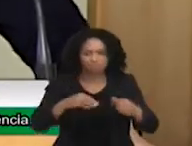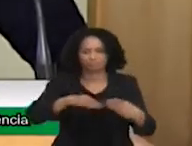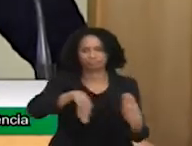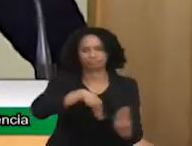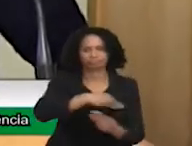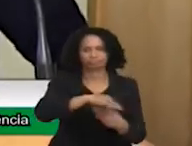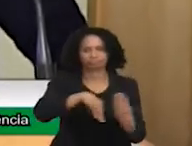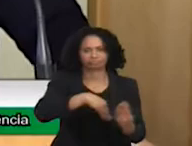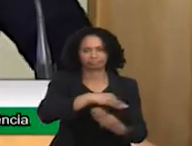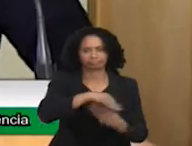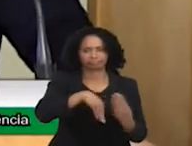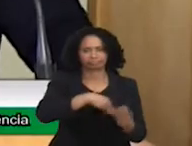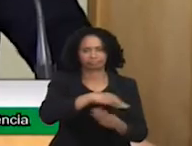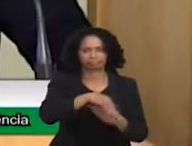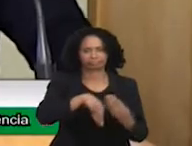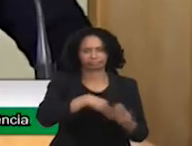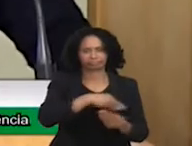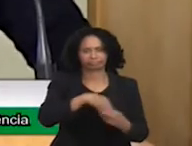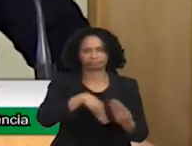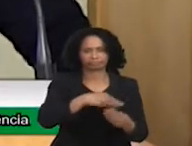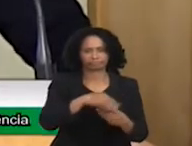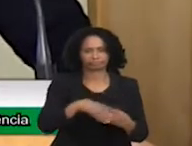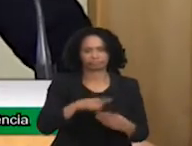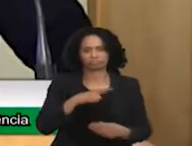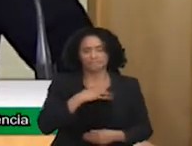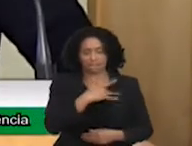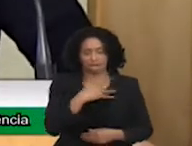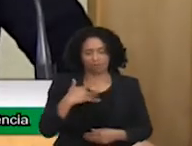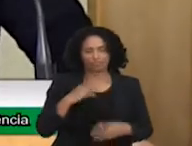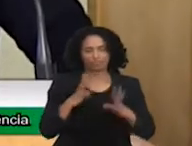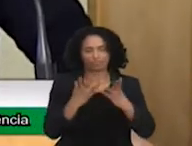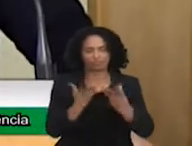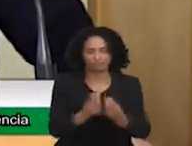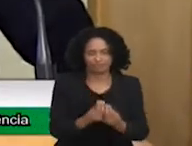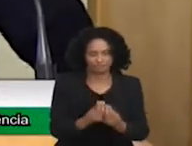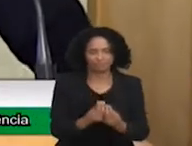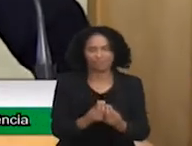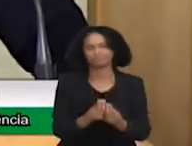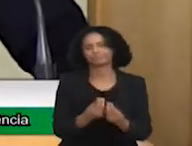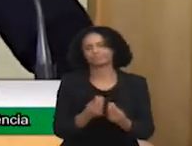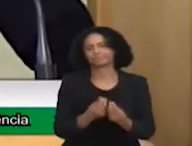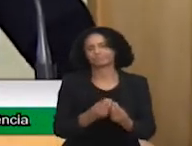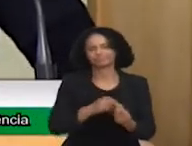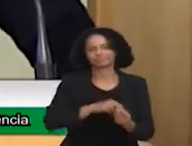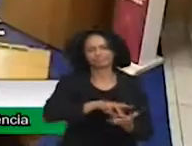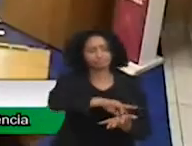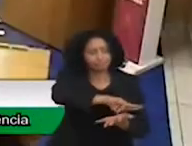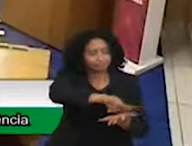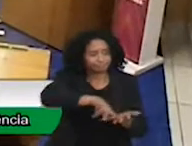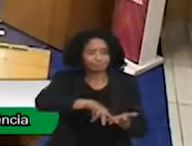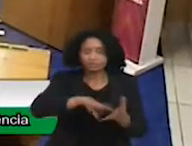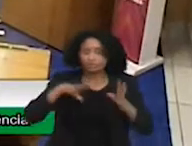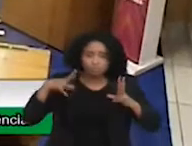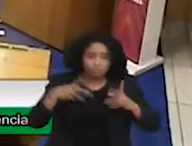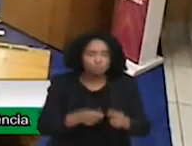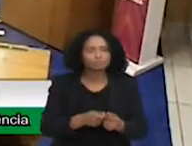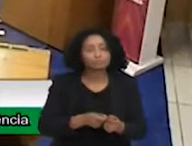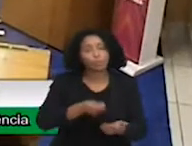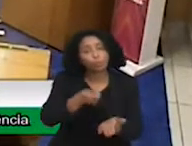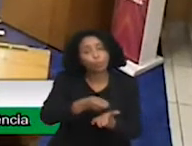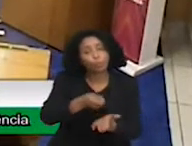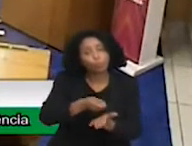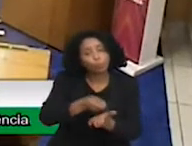sistema integrado. Nós temos a saúde da família, nós temos os NAFs, que, inclusive, têm a obrigação de